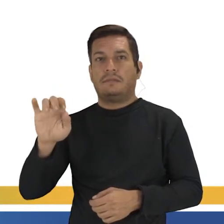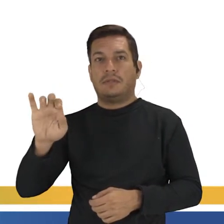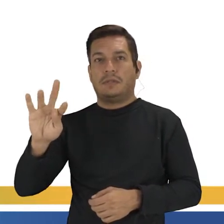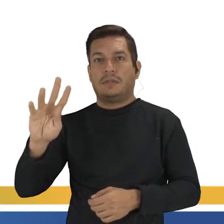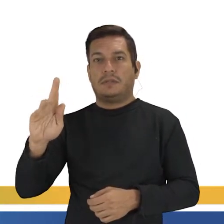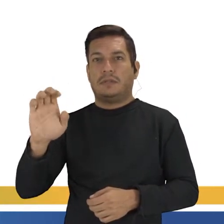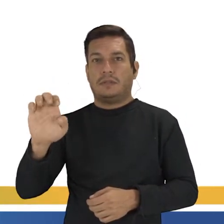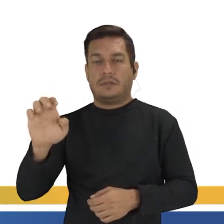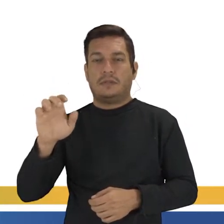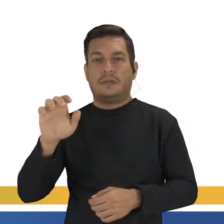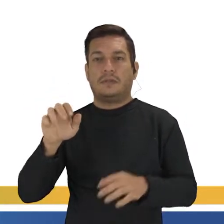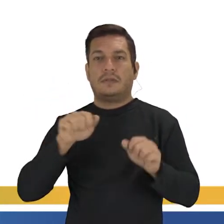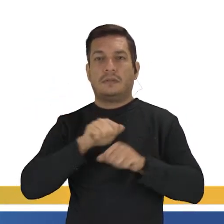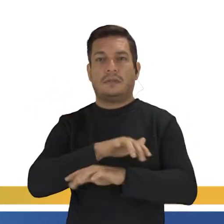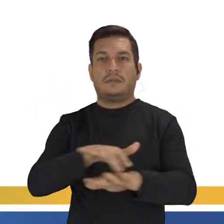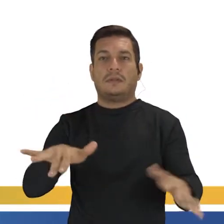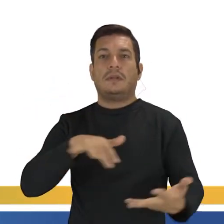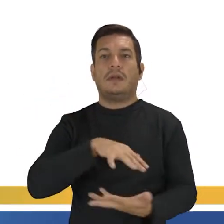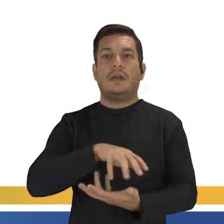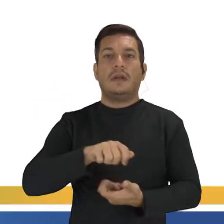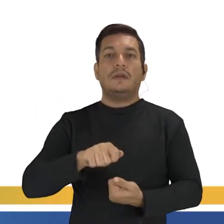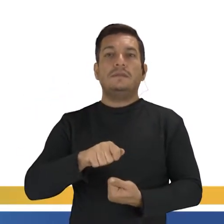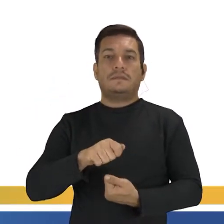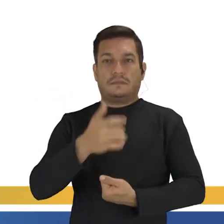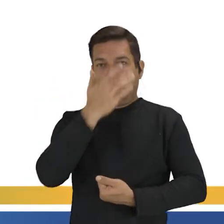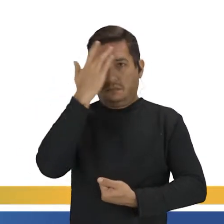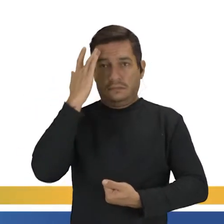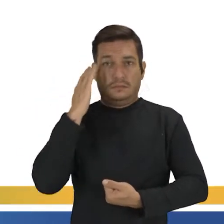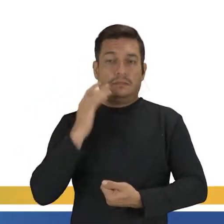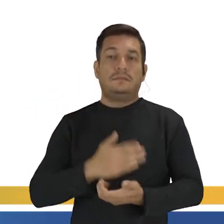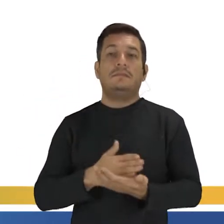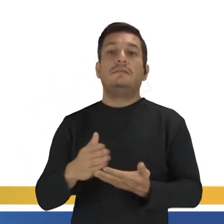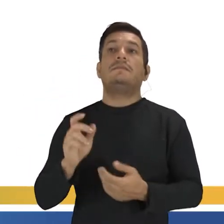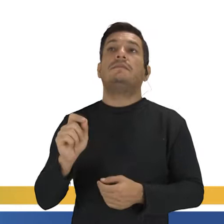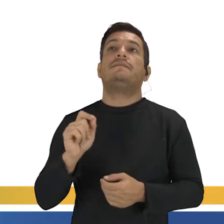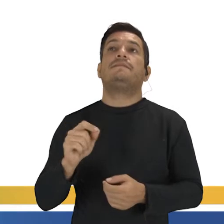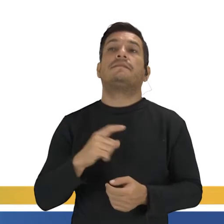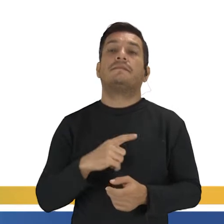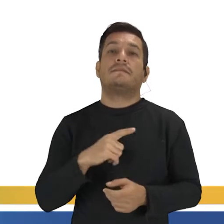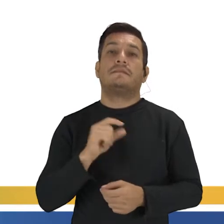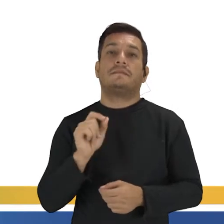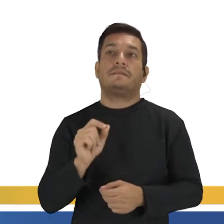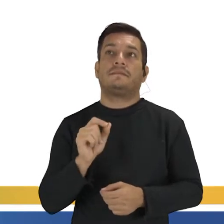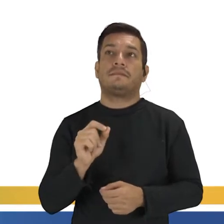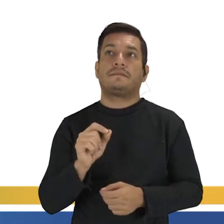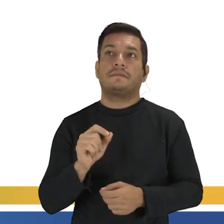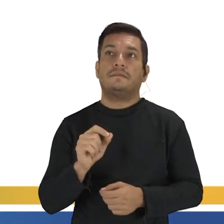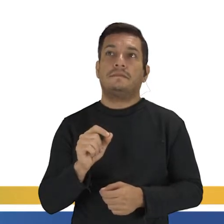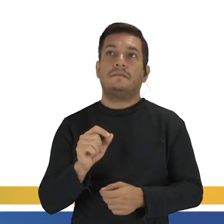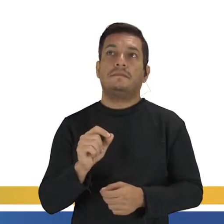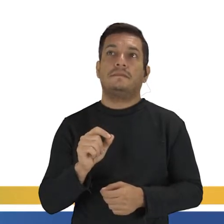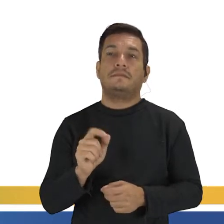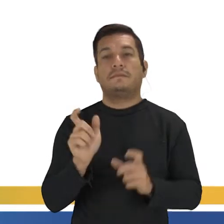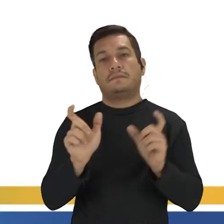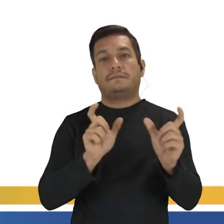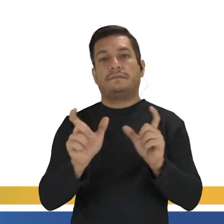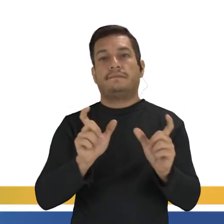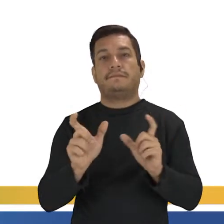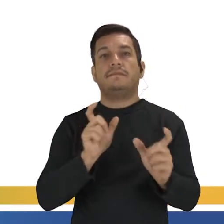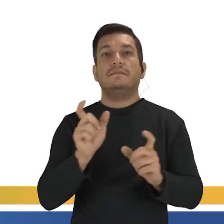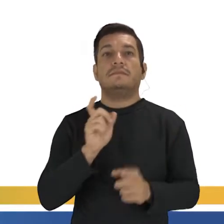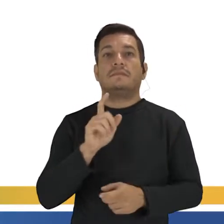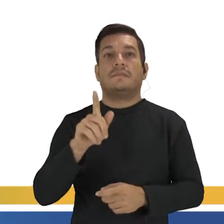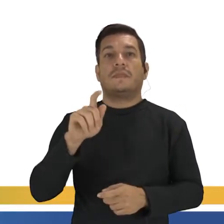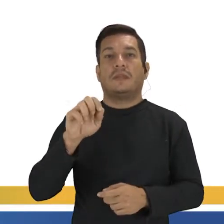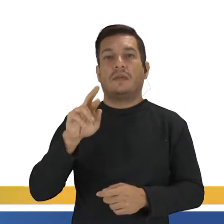espalha pelo mundo todo, onde as pessoas começam a reproduzir as palavras que o George